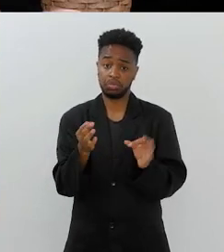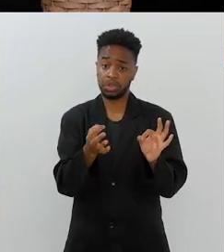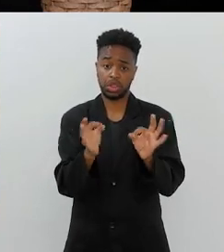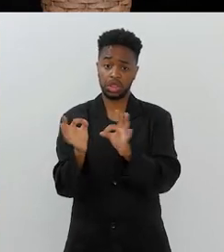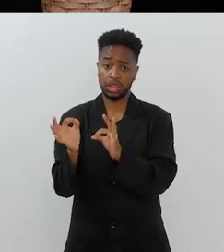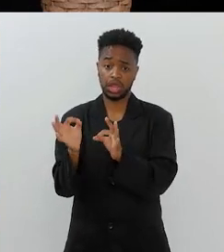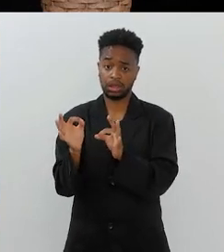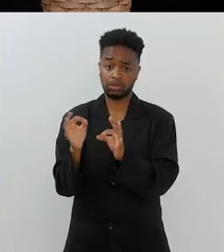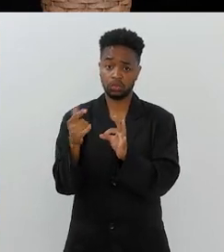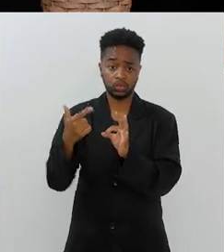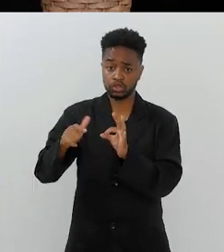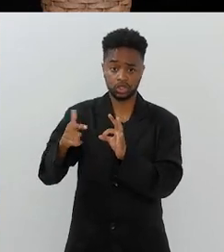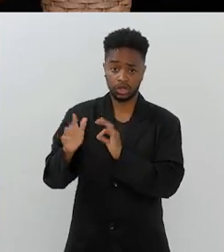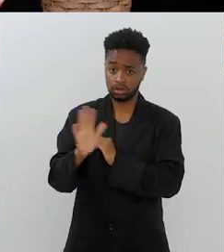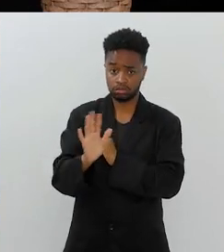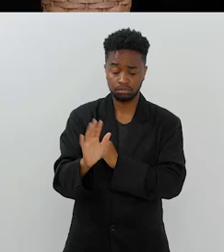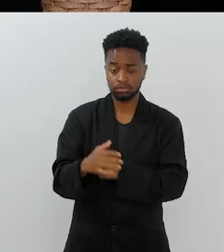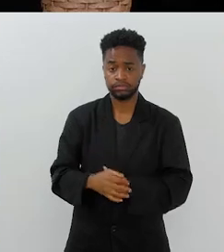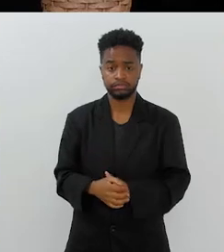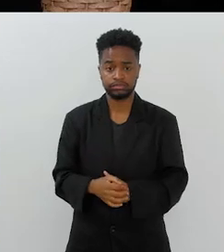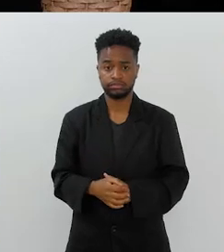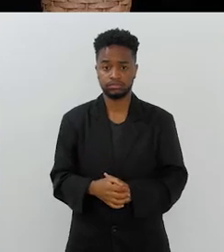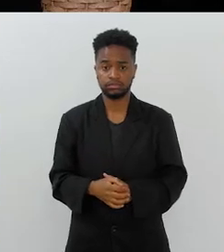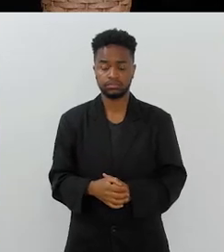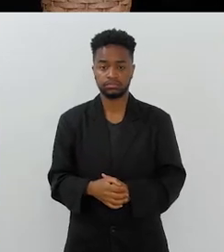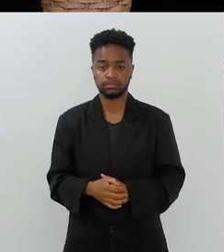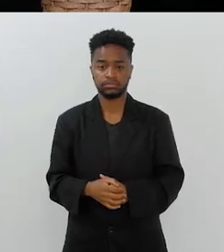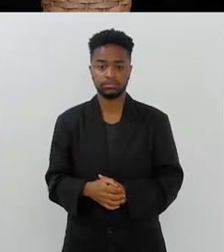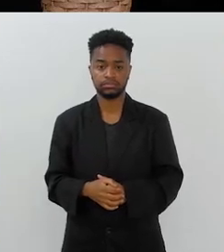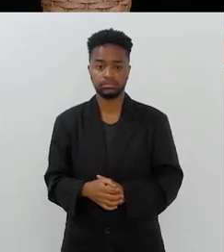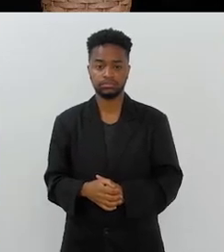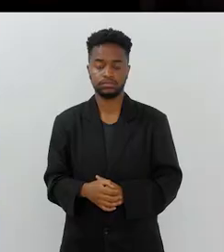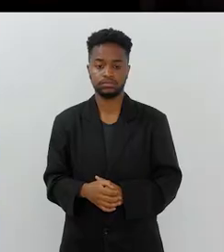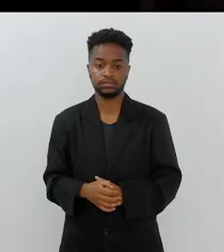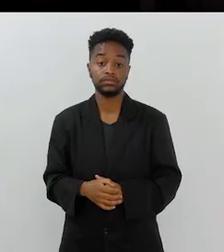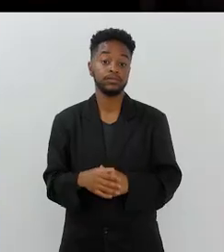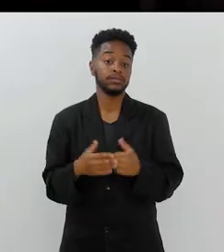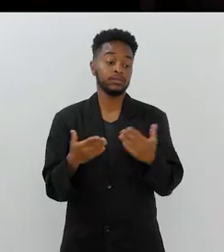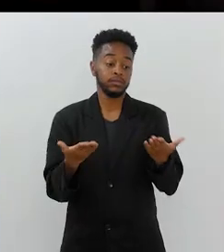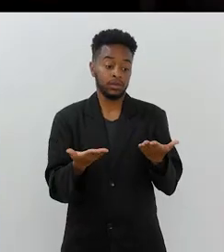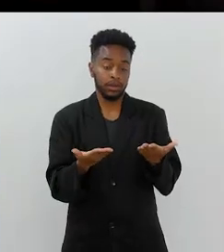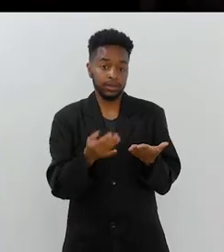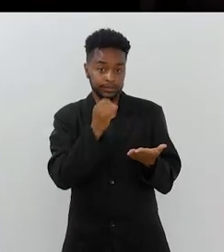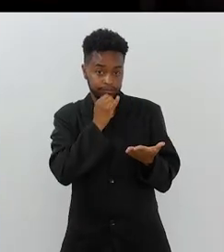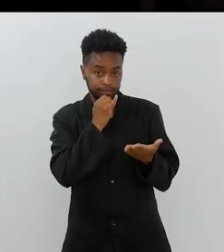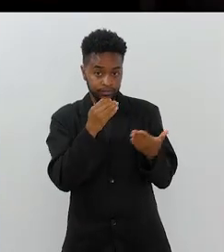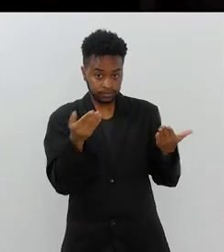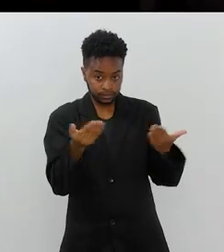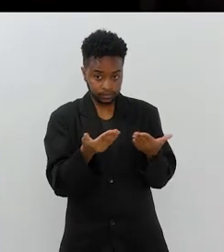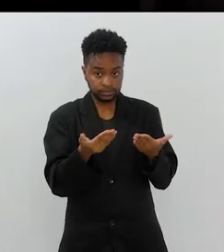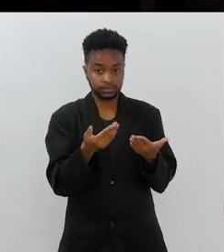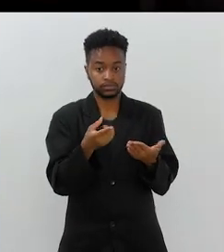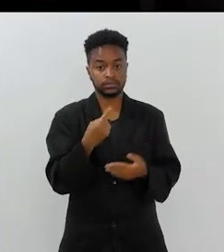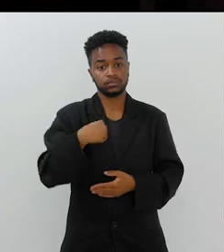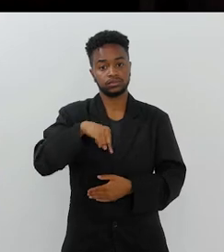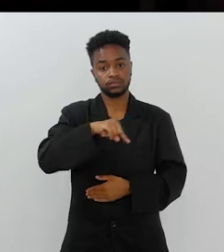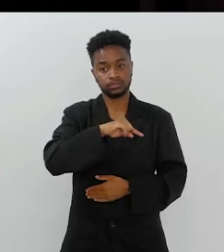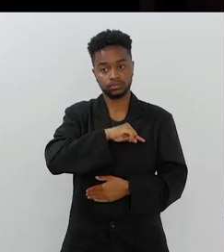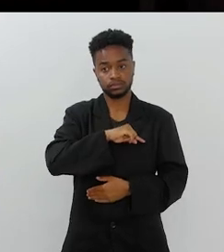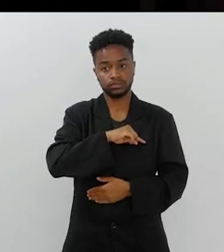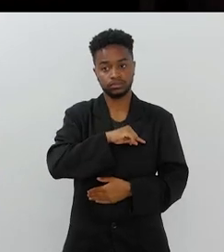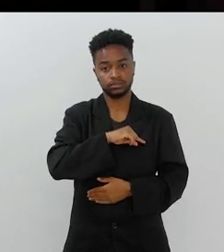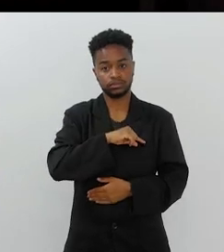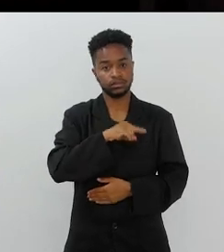ninguém tinha e continua a não ter. Por exemplo, nós agora, a gente está, você